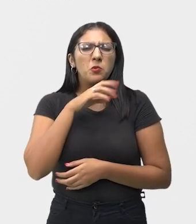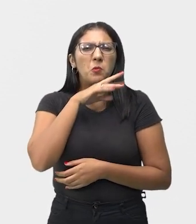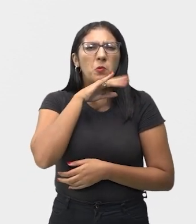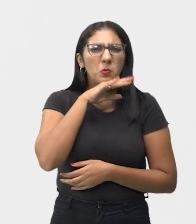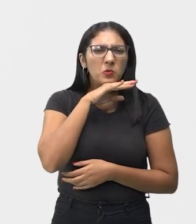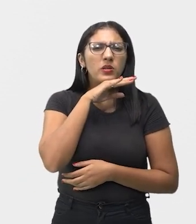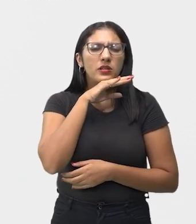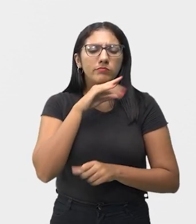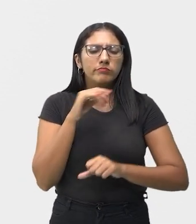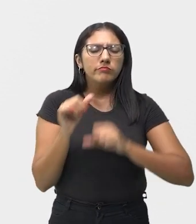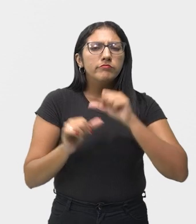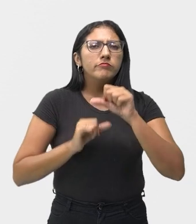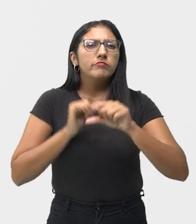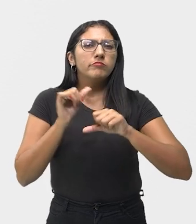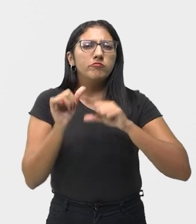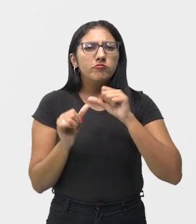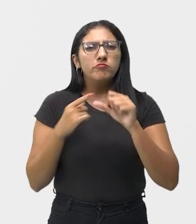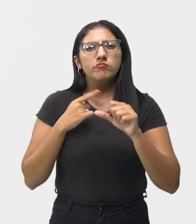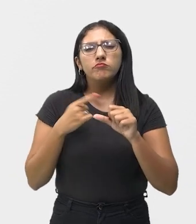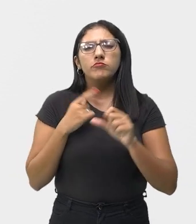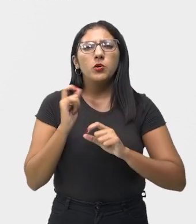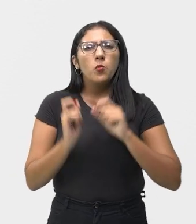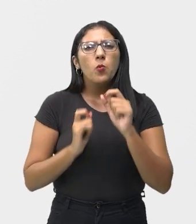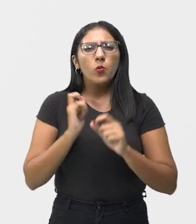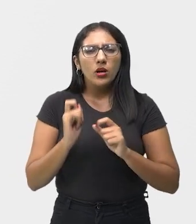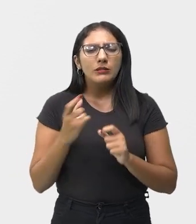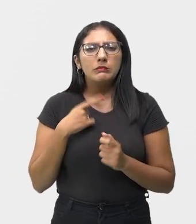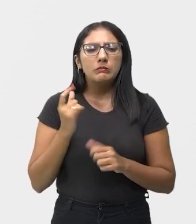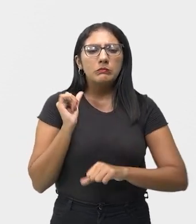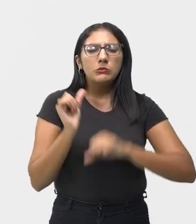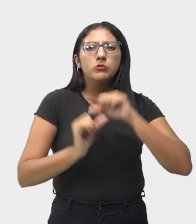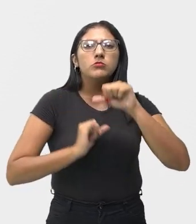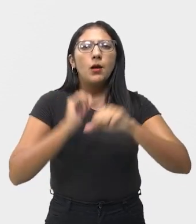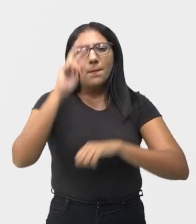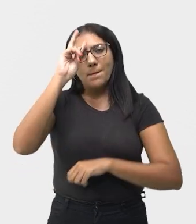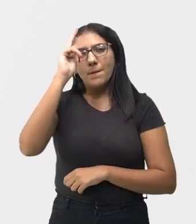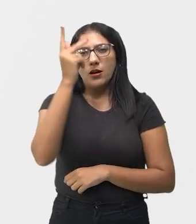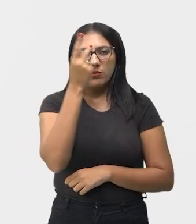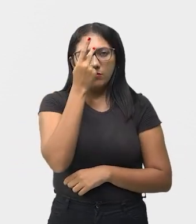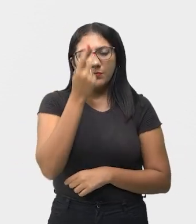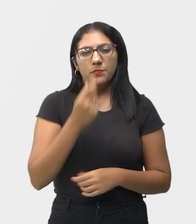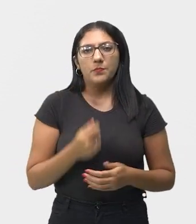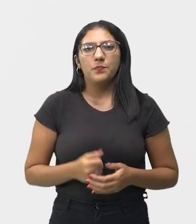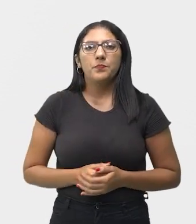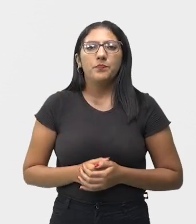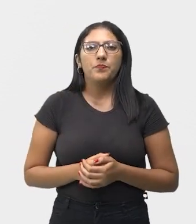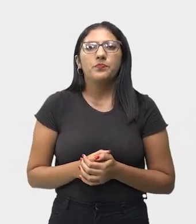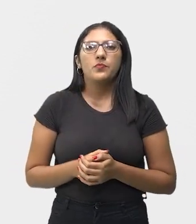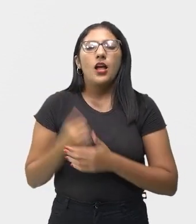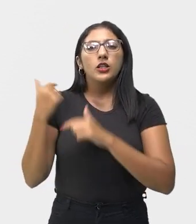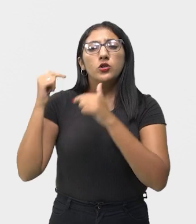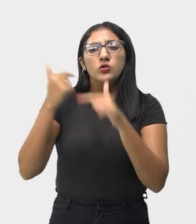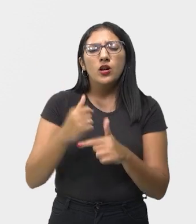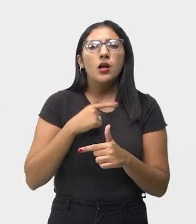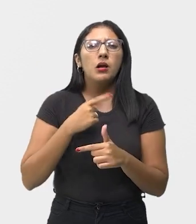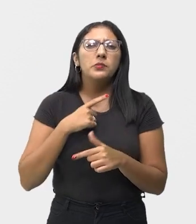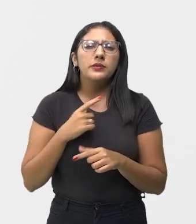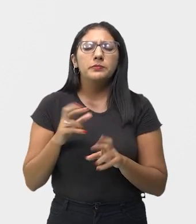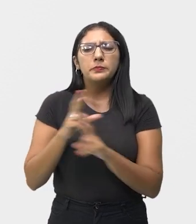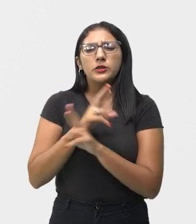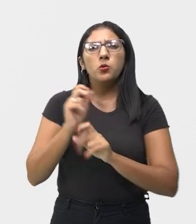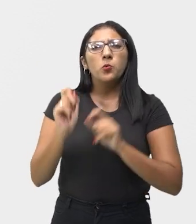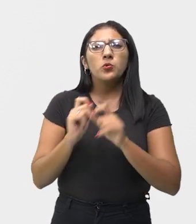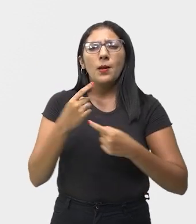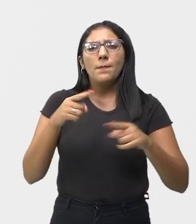bruto, é uma música que refina e enriquece. Certo? O classicismo resgatou a linha melódica